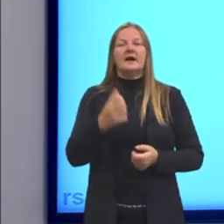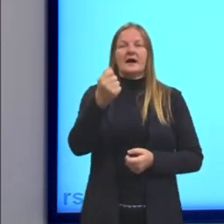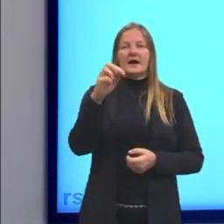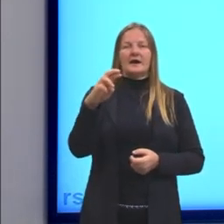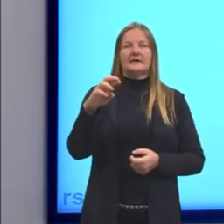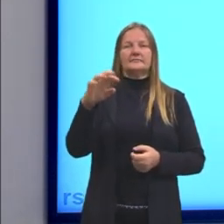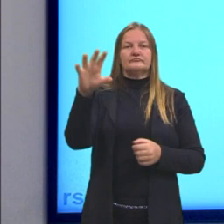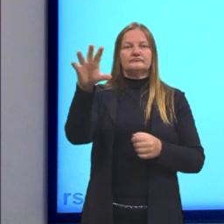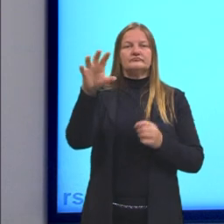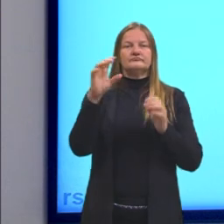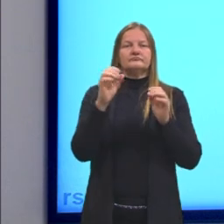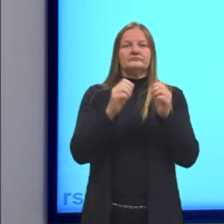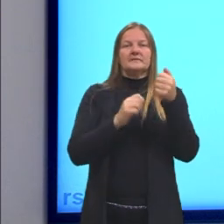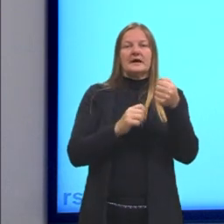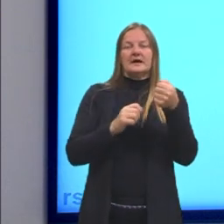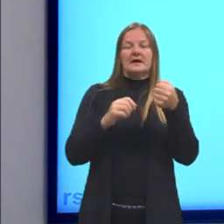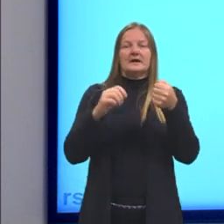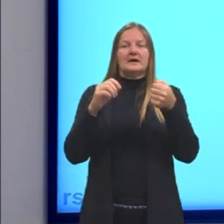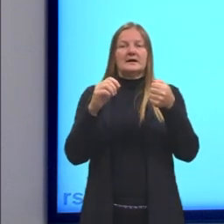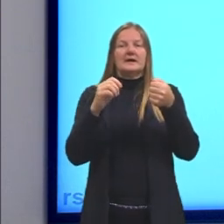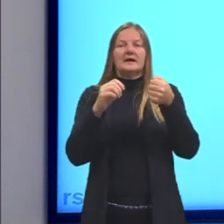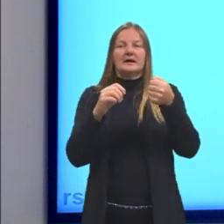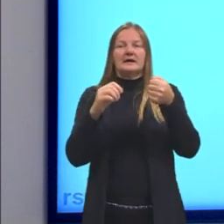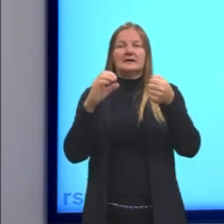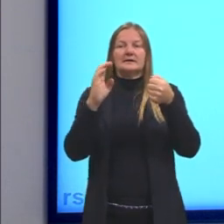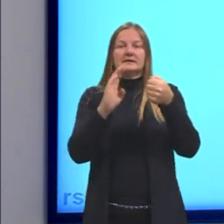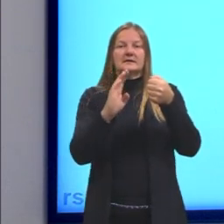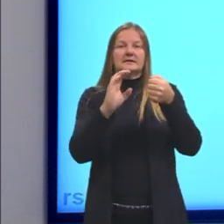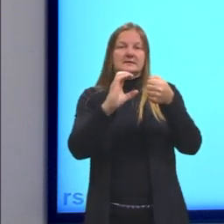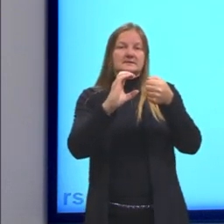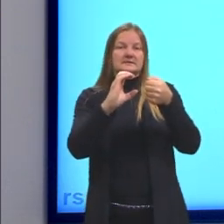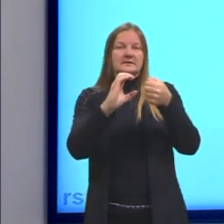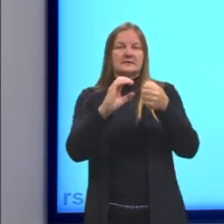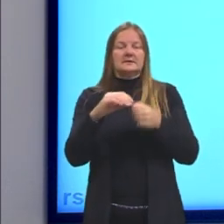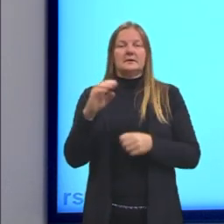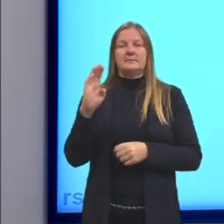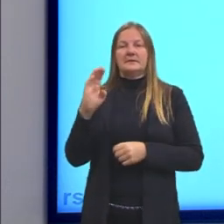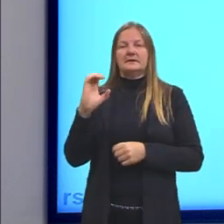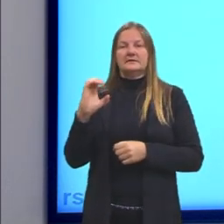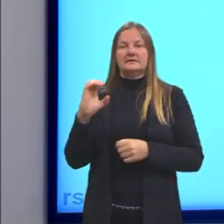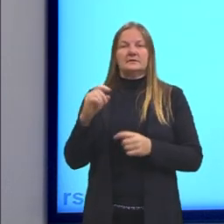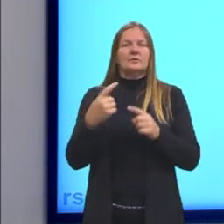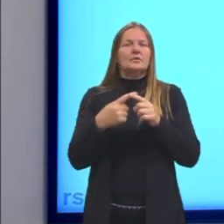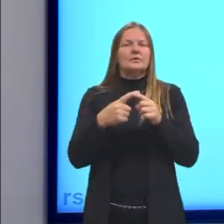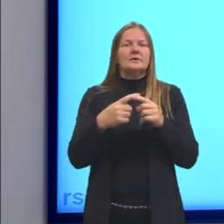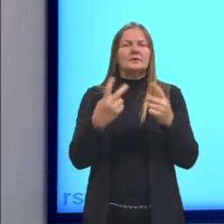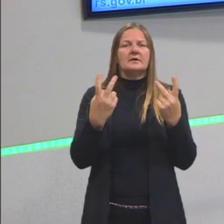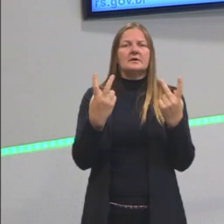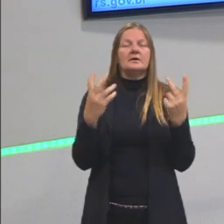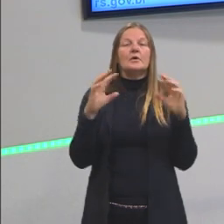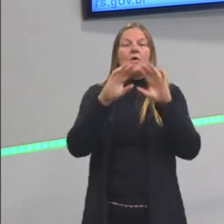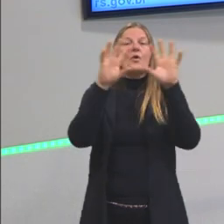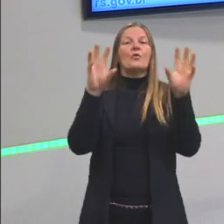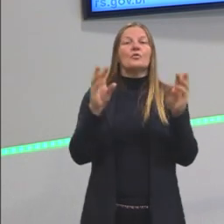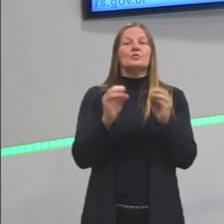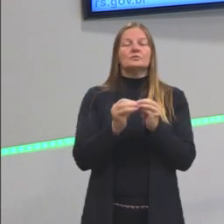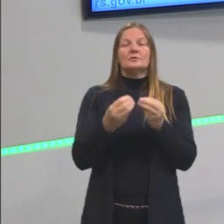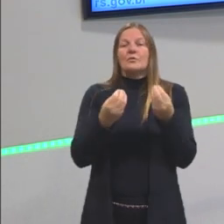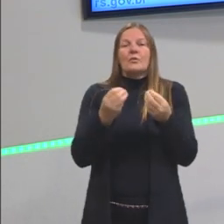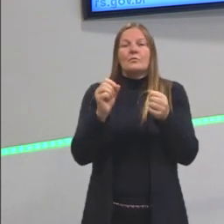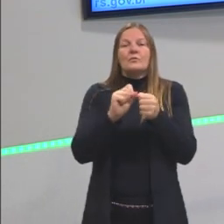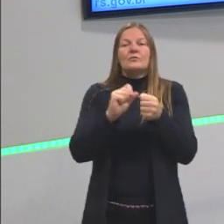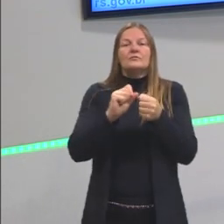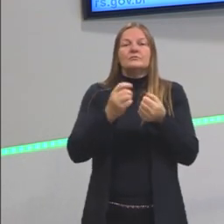igual à temperatura do C e a temperatura do B também é igual à temperatura do C, o que a gente consegue concluir através